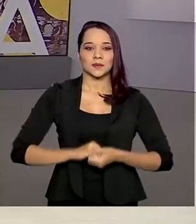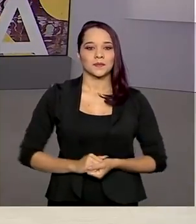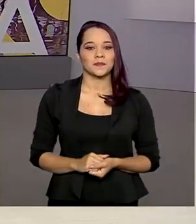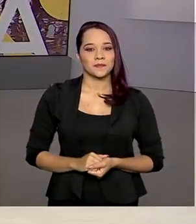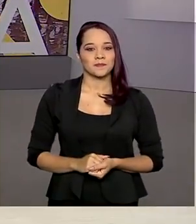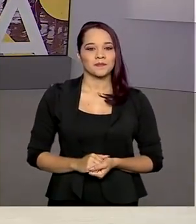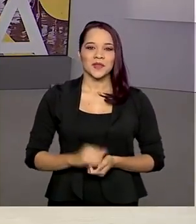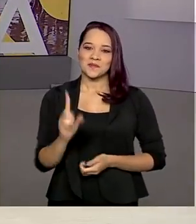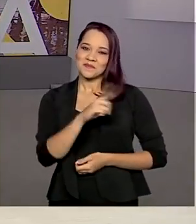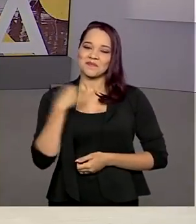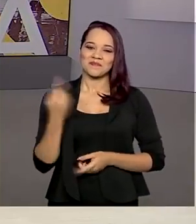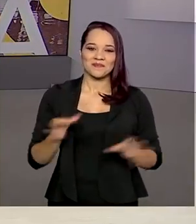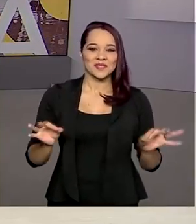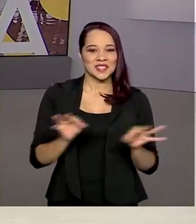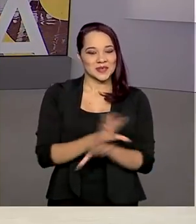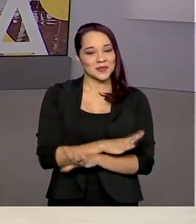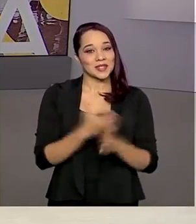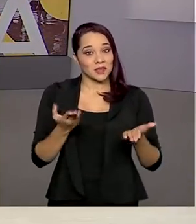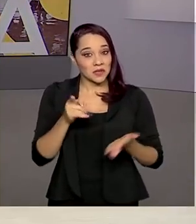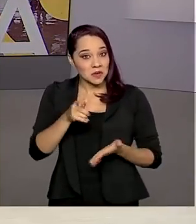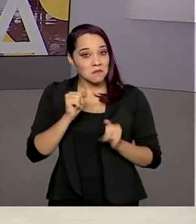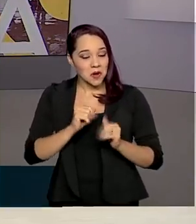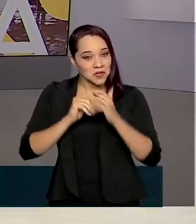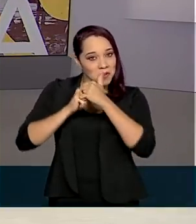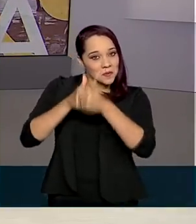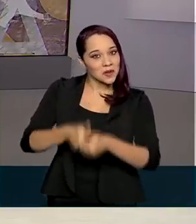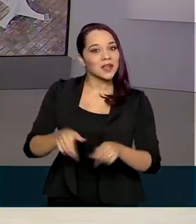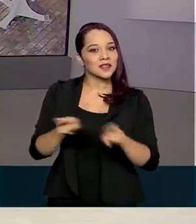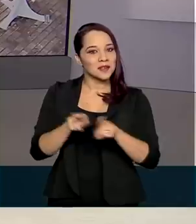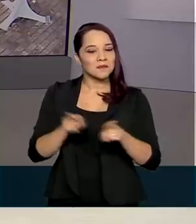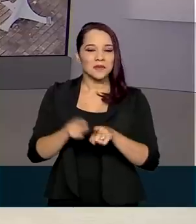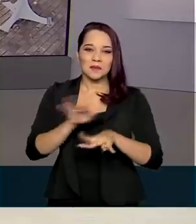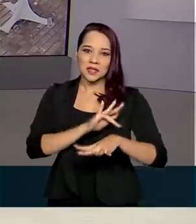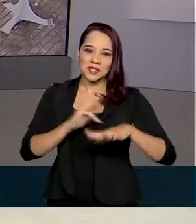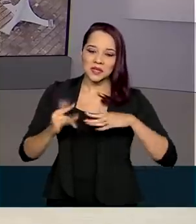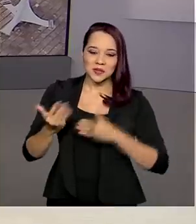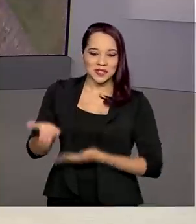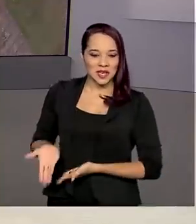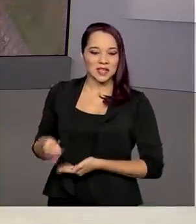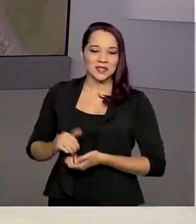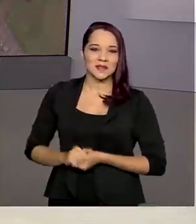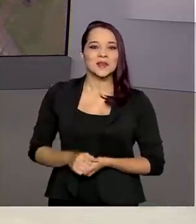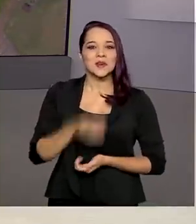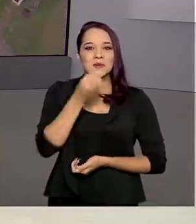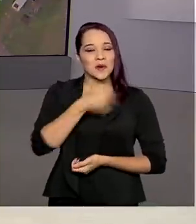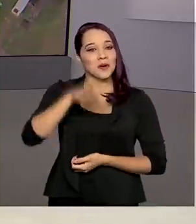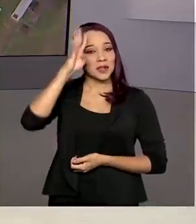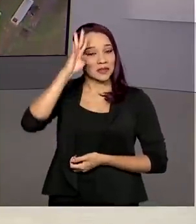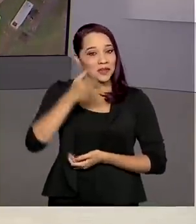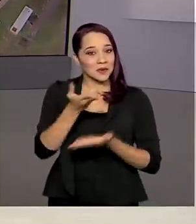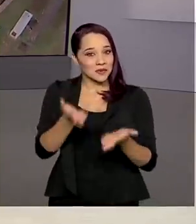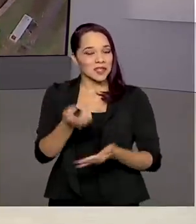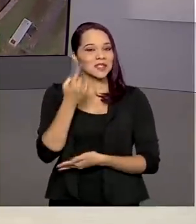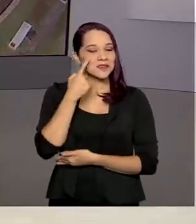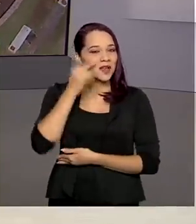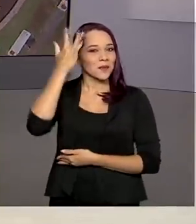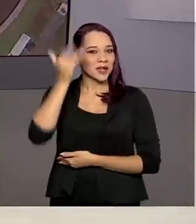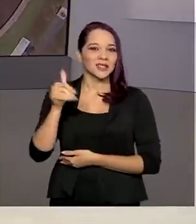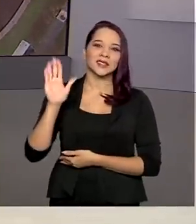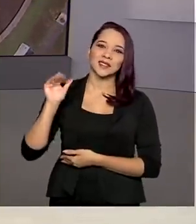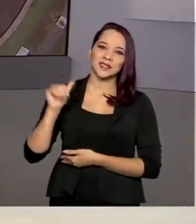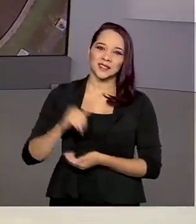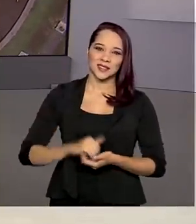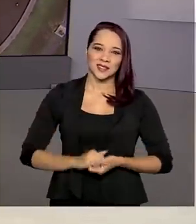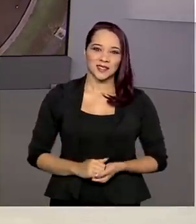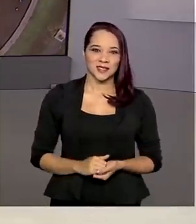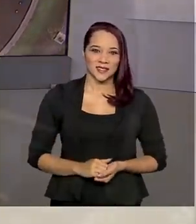O Brasil em Dia termina aqui. Você pode nos acompanhar também pelas redes sociais. Ótima quarta-feira para você. Nos vemos amanhã. Até